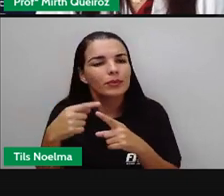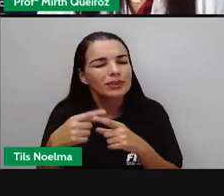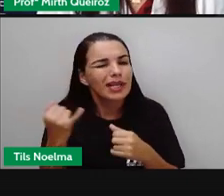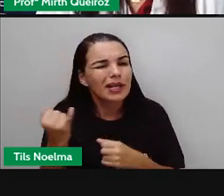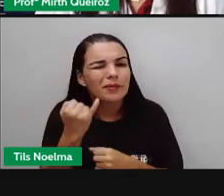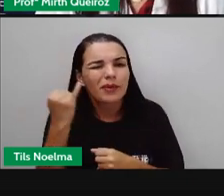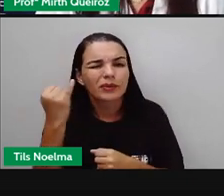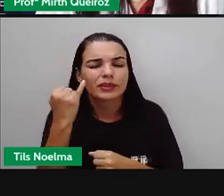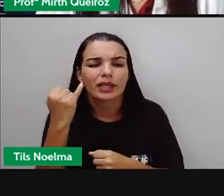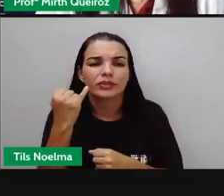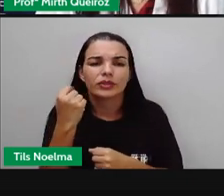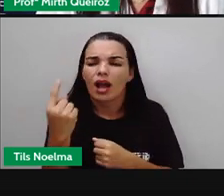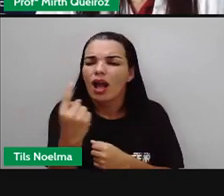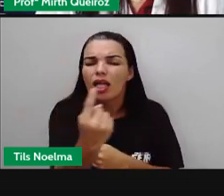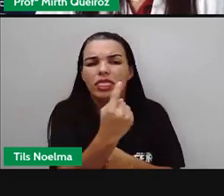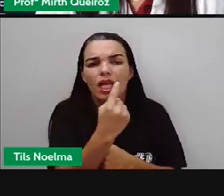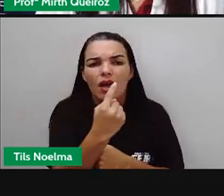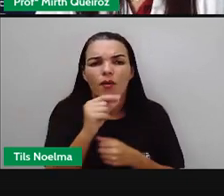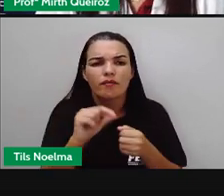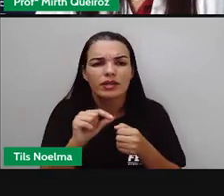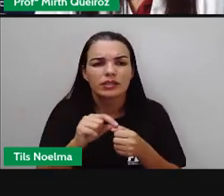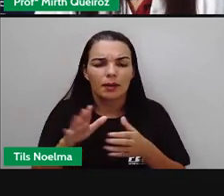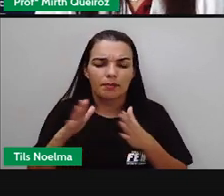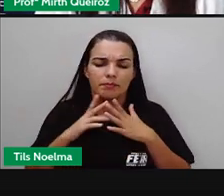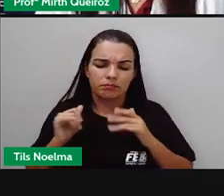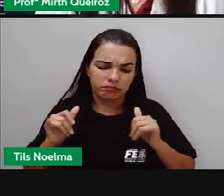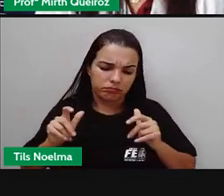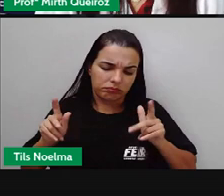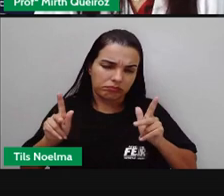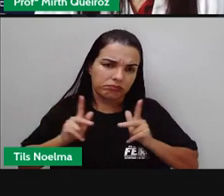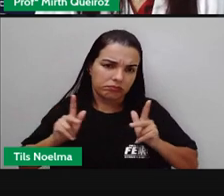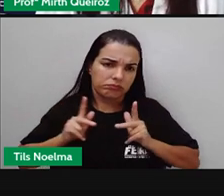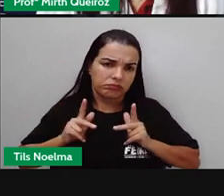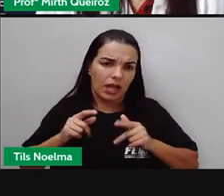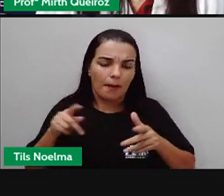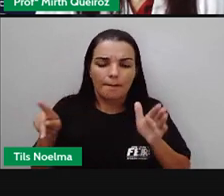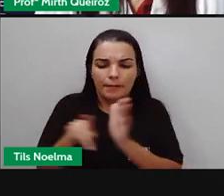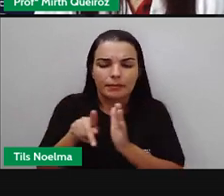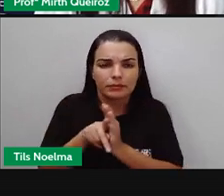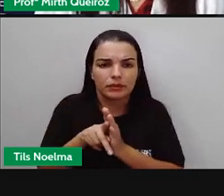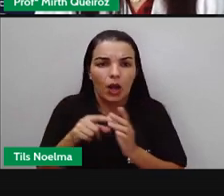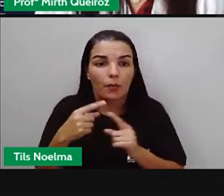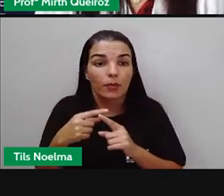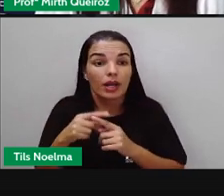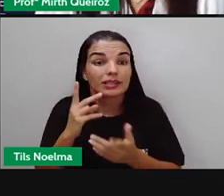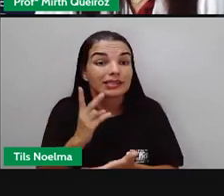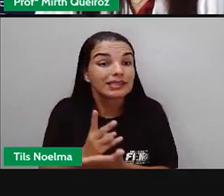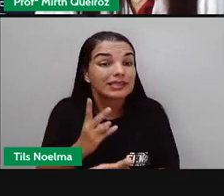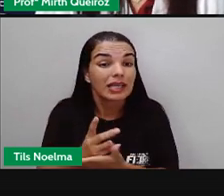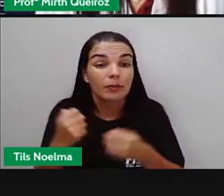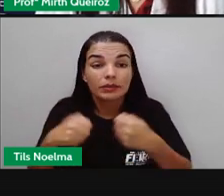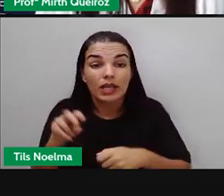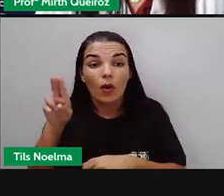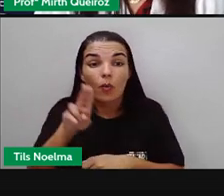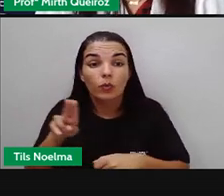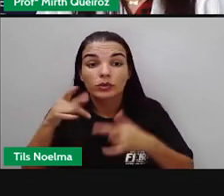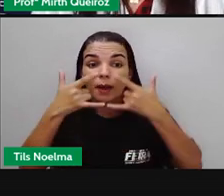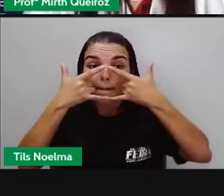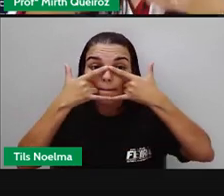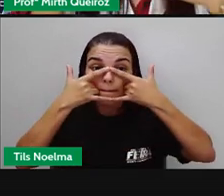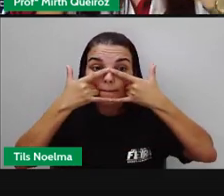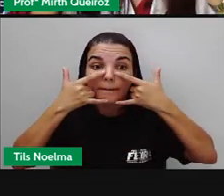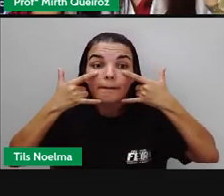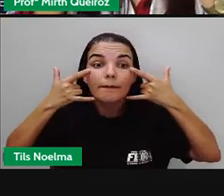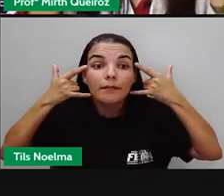nossa parte nessa luta contra o coronavírus. De que forma a gente poderia fazer isso? Sempre usando máscara sobre o nariz e a